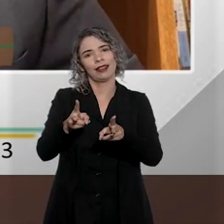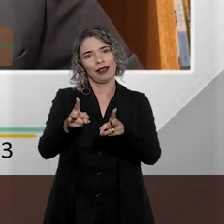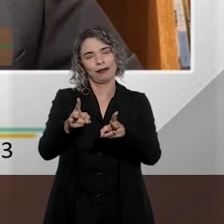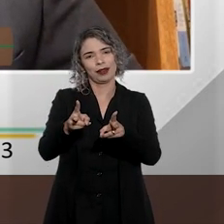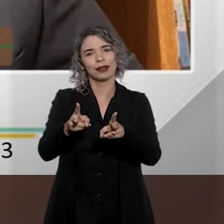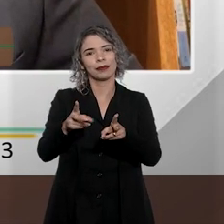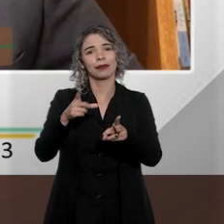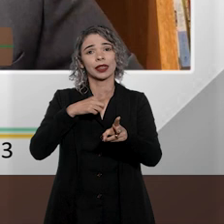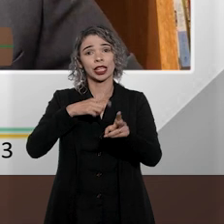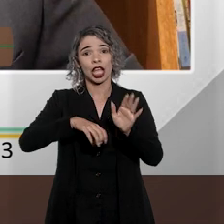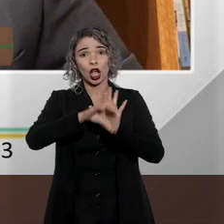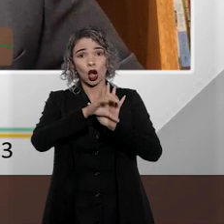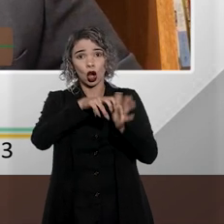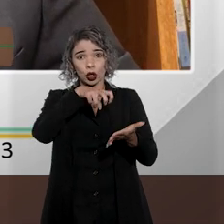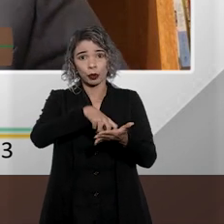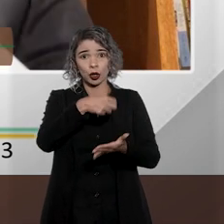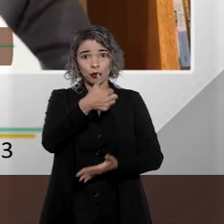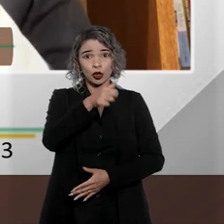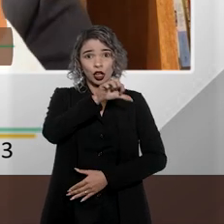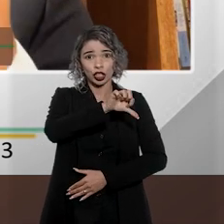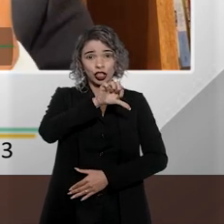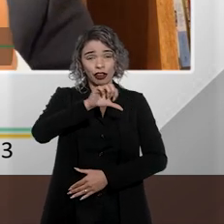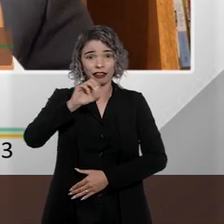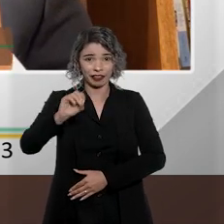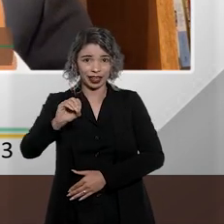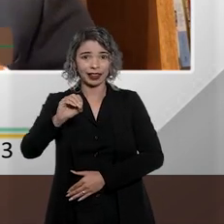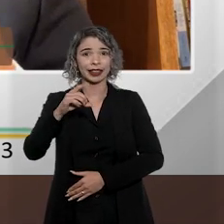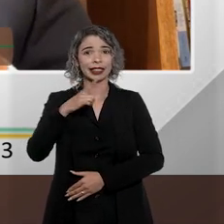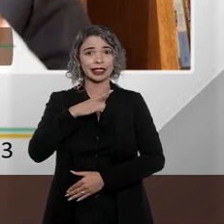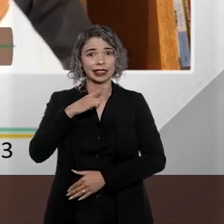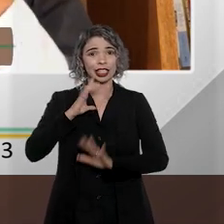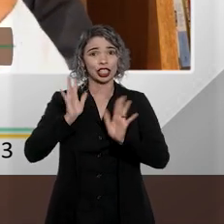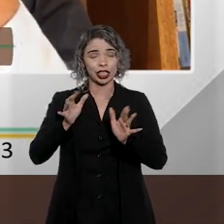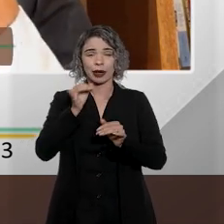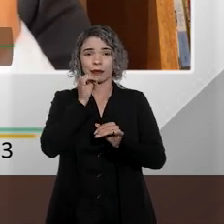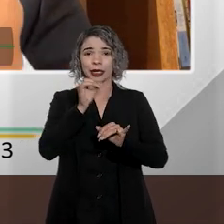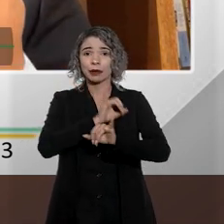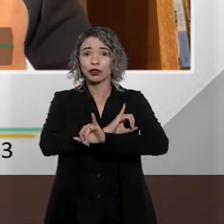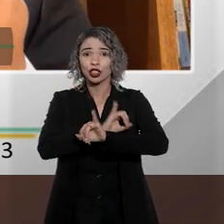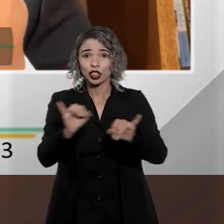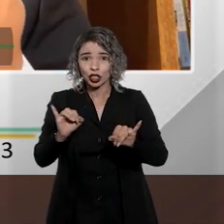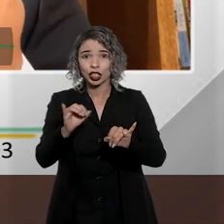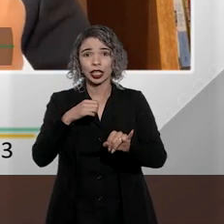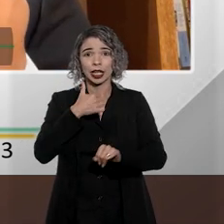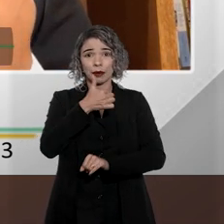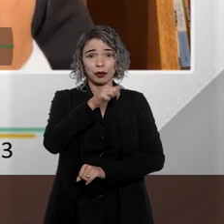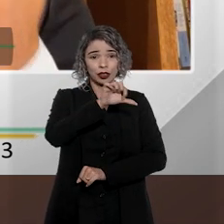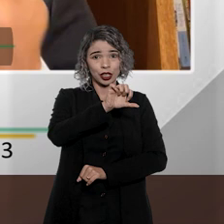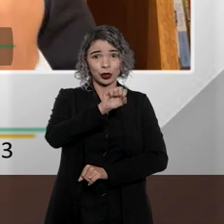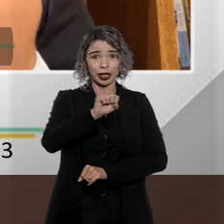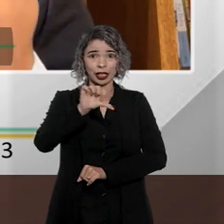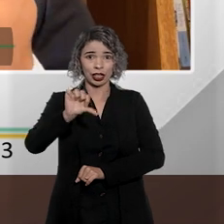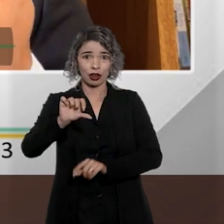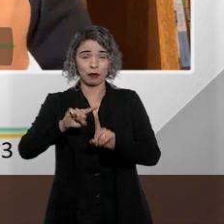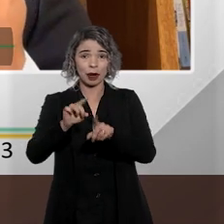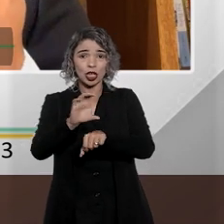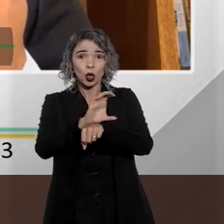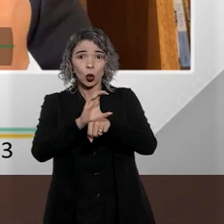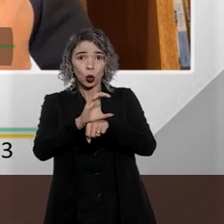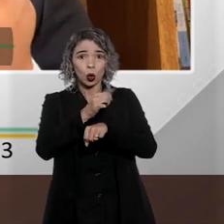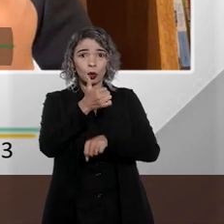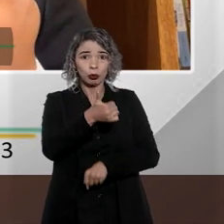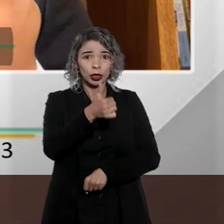teve um Código Penal em 1890, veja que a proclamação da República vem em 1889. A Constituição